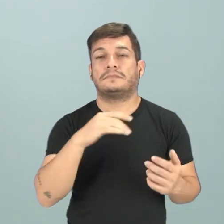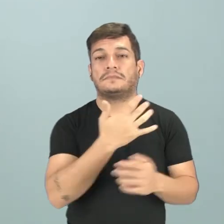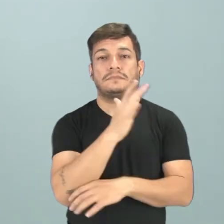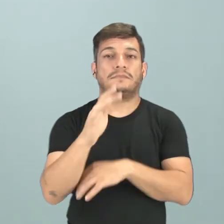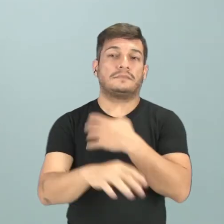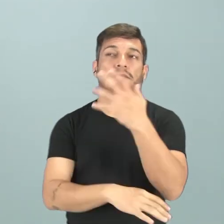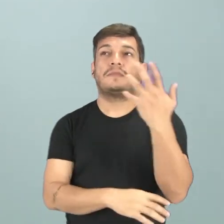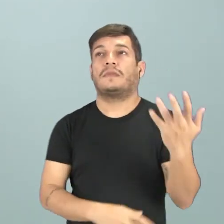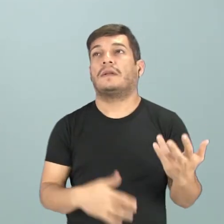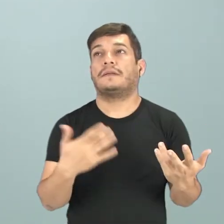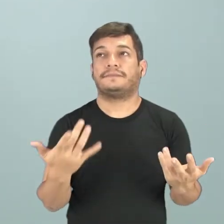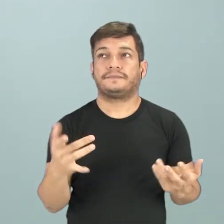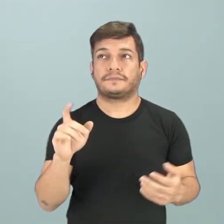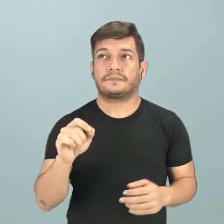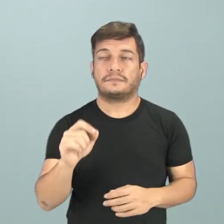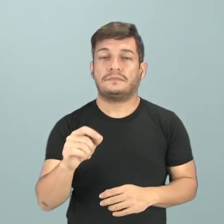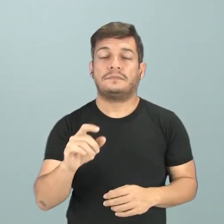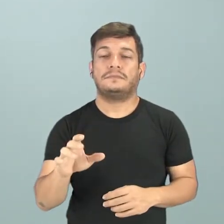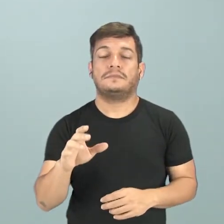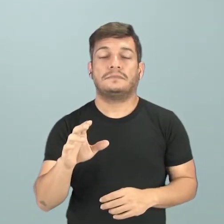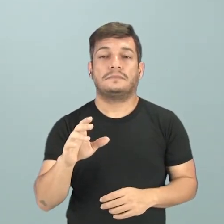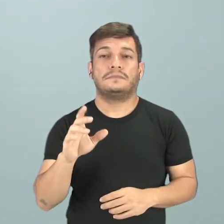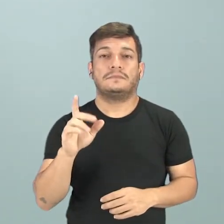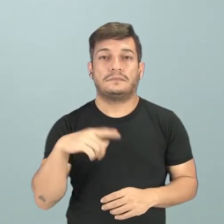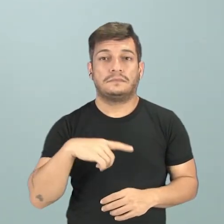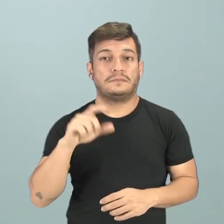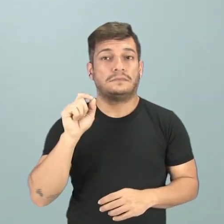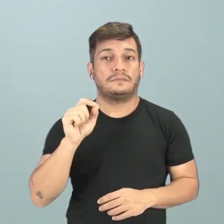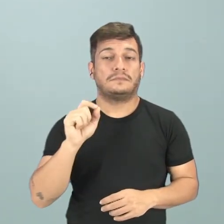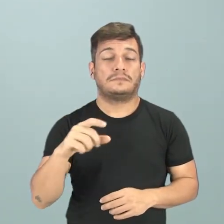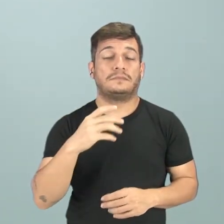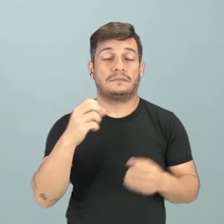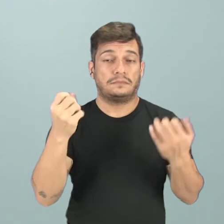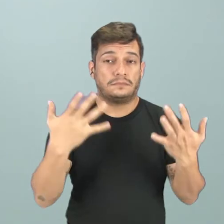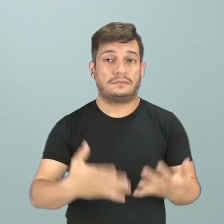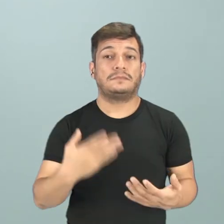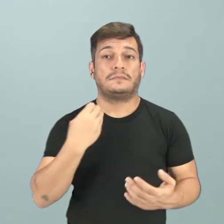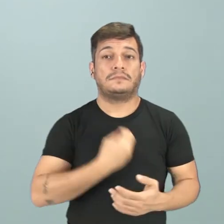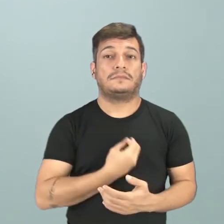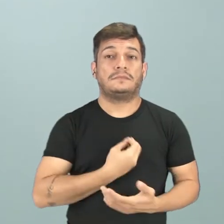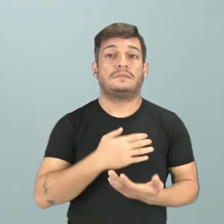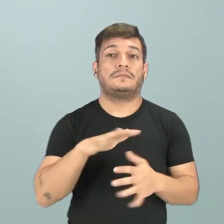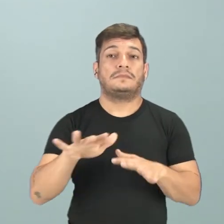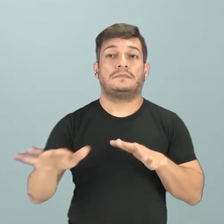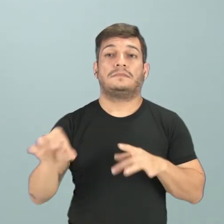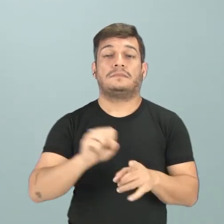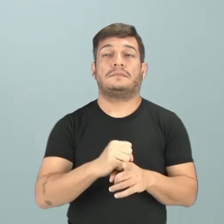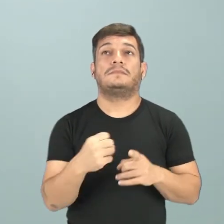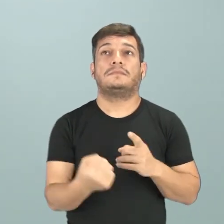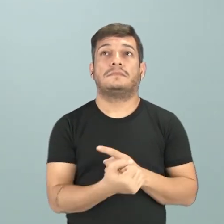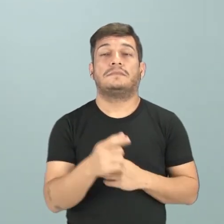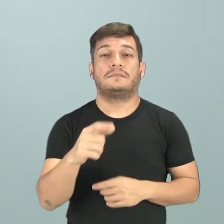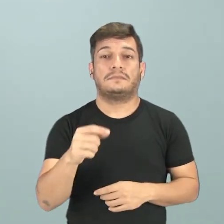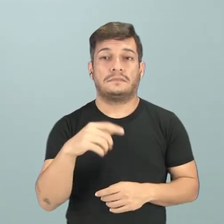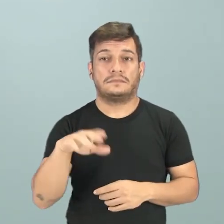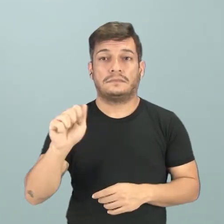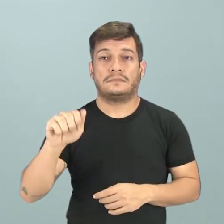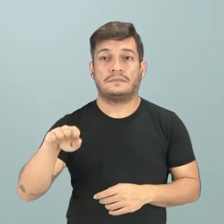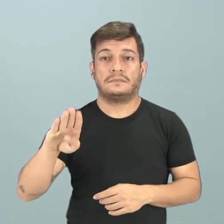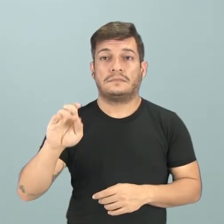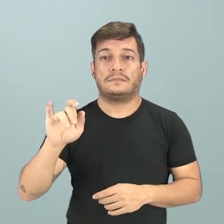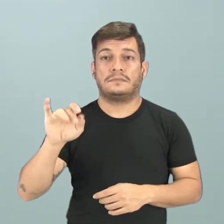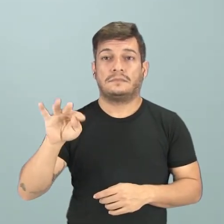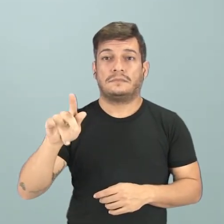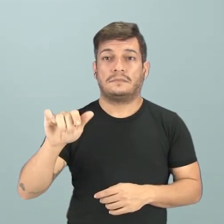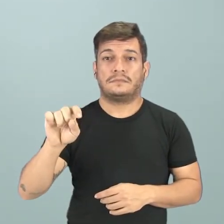ambiente. E isso acaba justificando a existência desses movimentos sociais ambientalistas